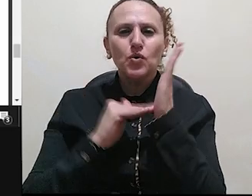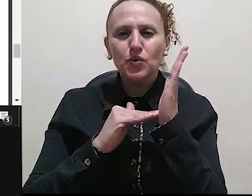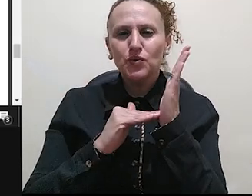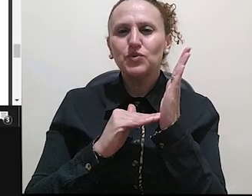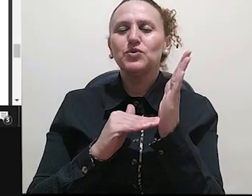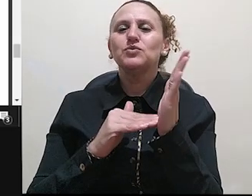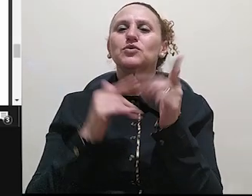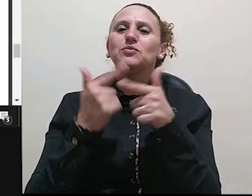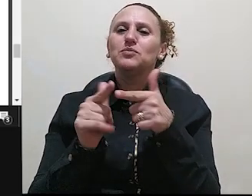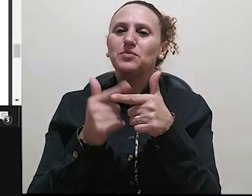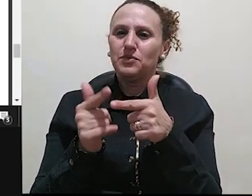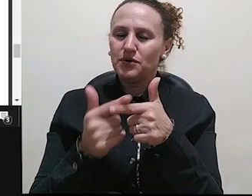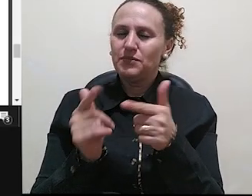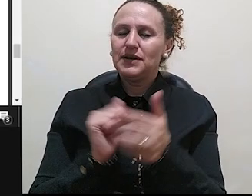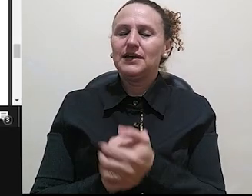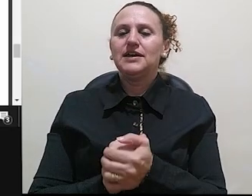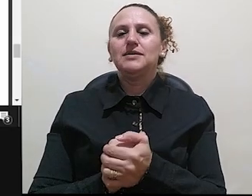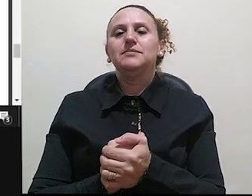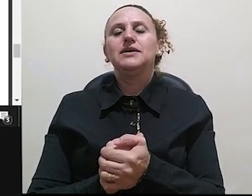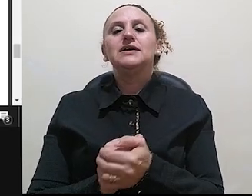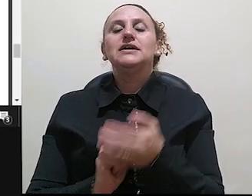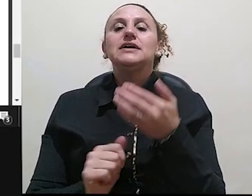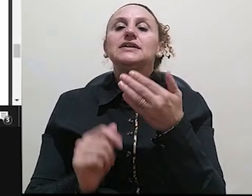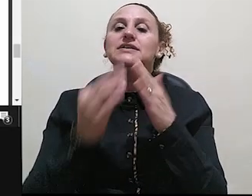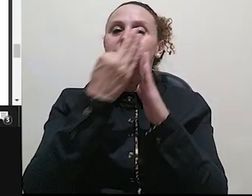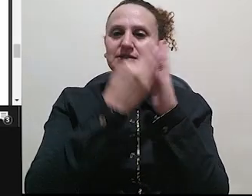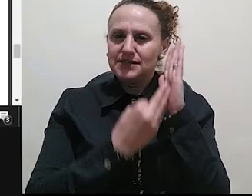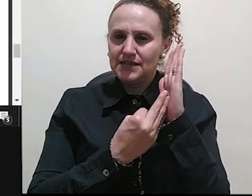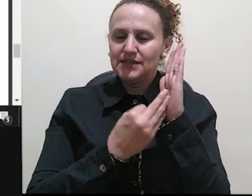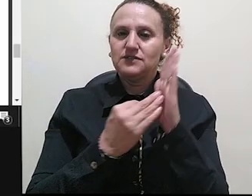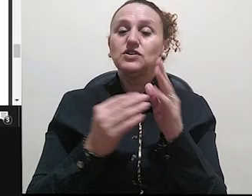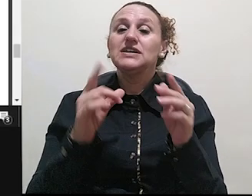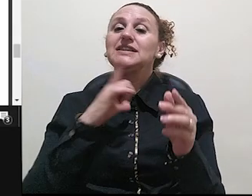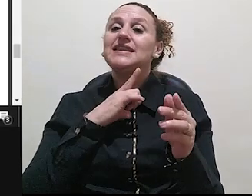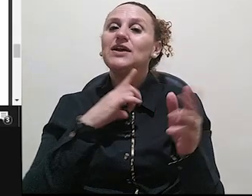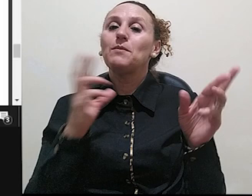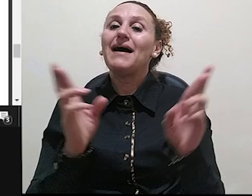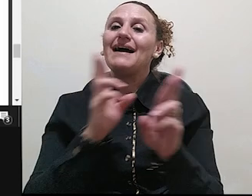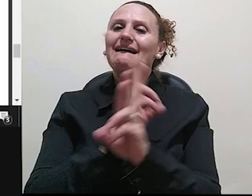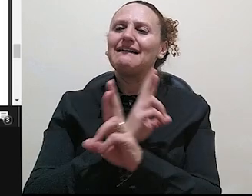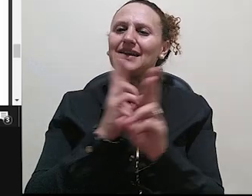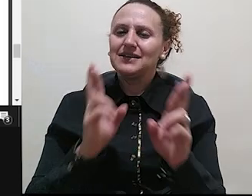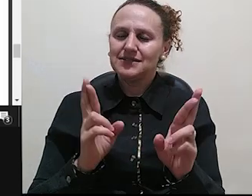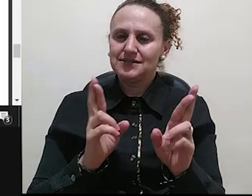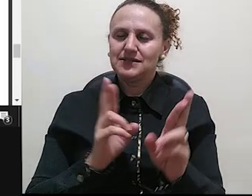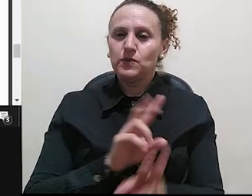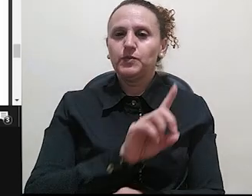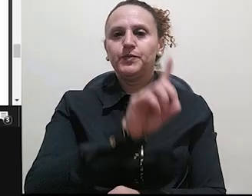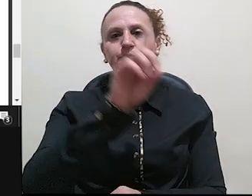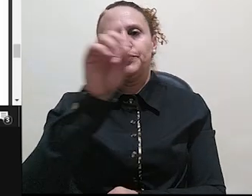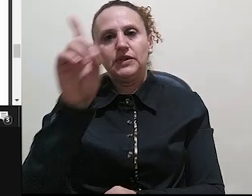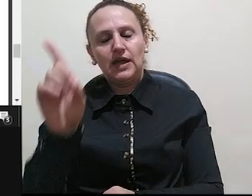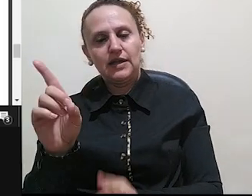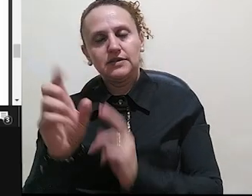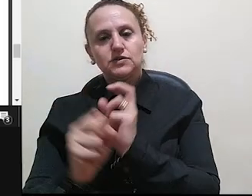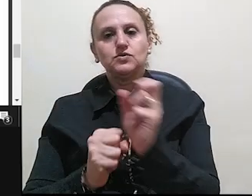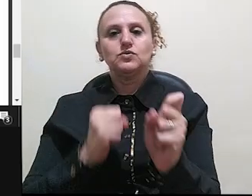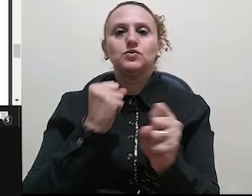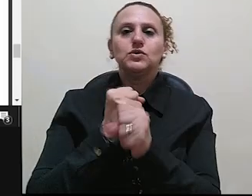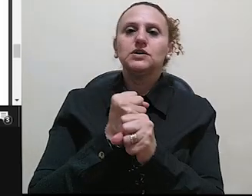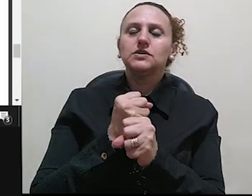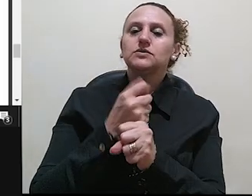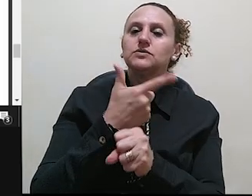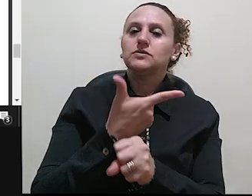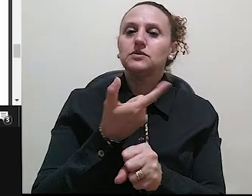ao texto de Borges Neto e que ainda tem relação com datas é que a apresentação do seu livro, em 2004, o autor diz